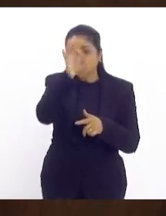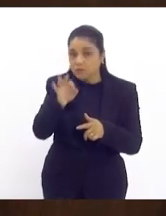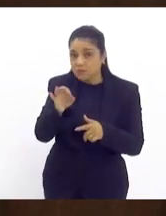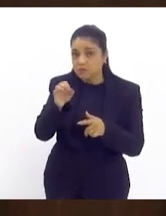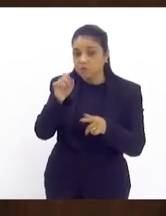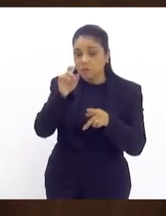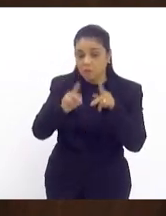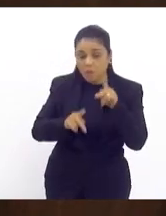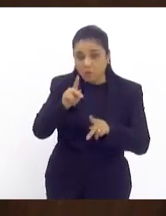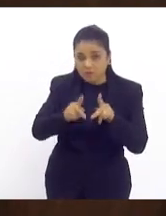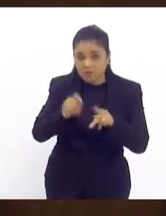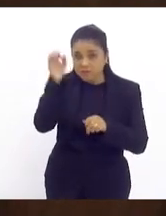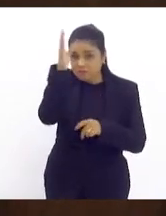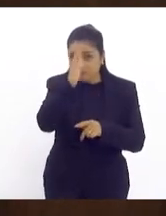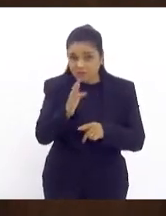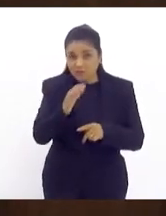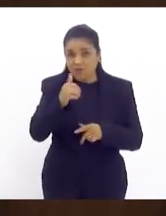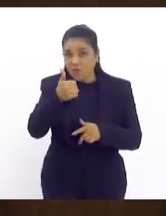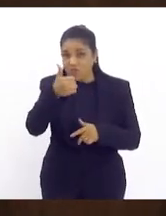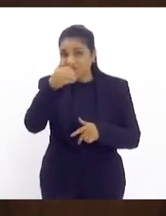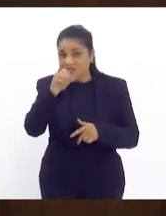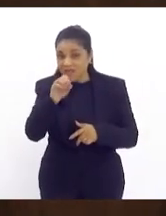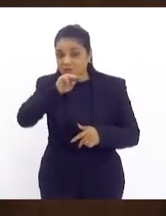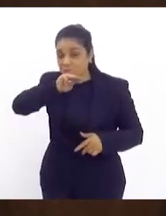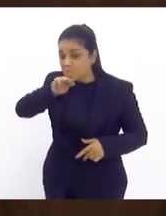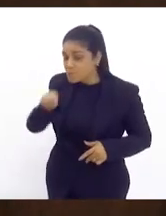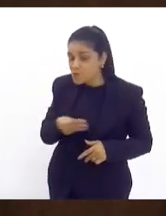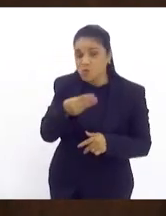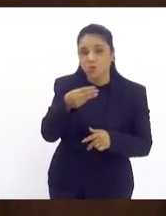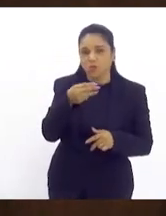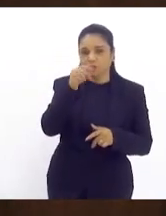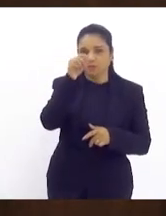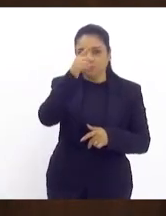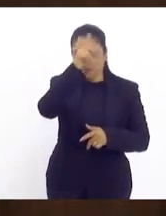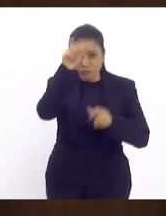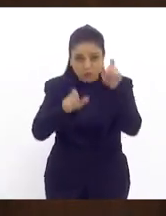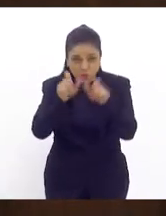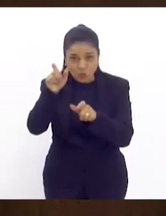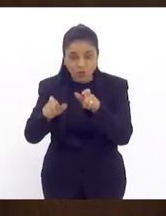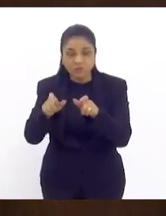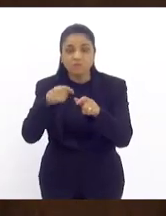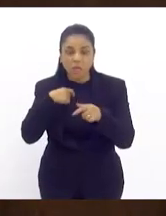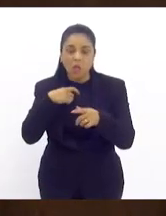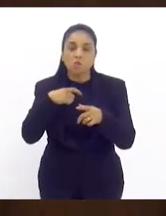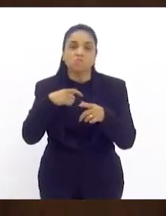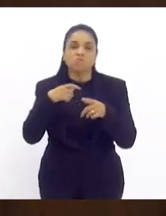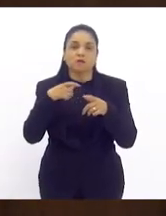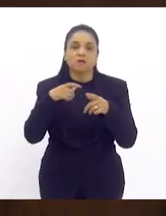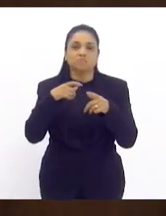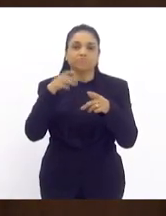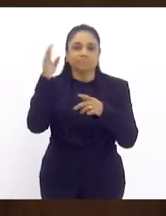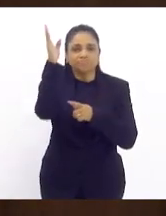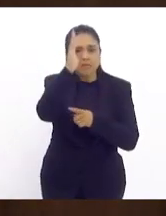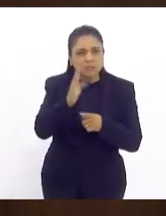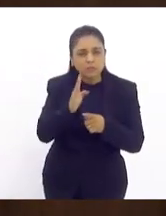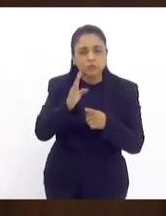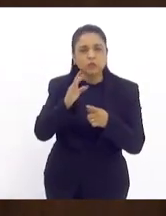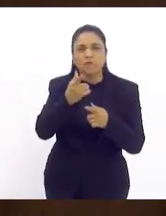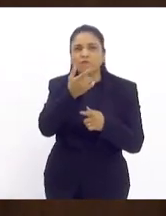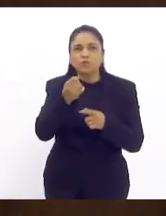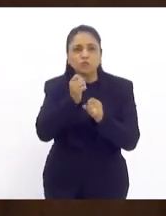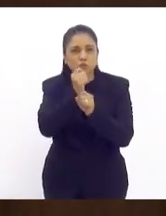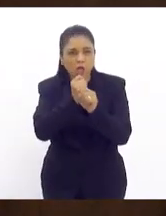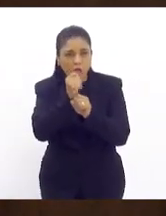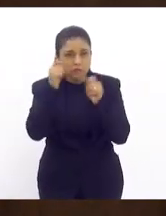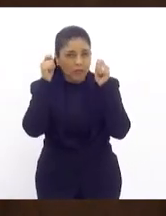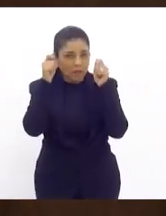10 milhões de pessoas queria dizer também que existe uma campanha nacional que está com quase 20 anos que é